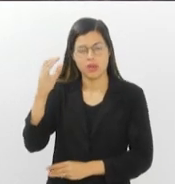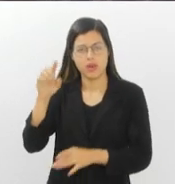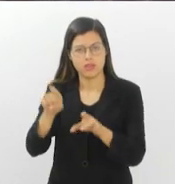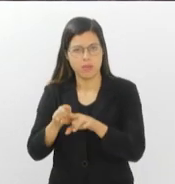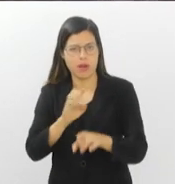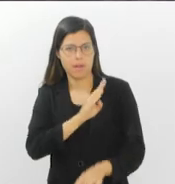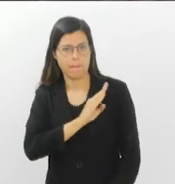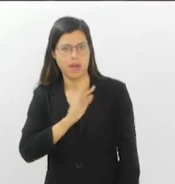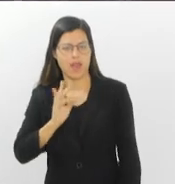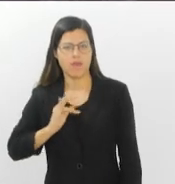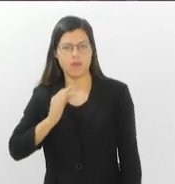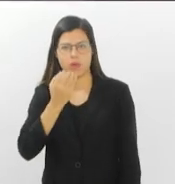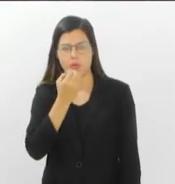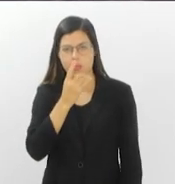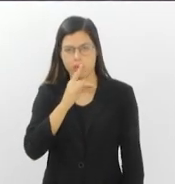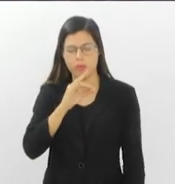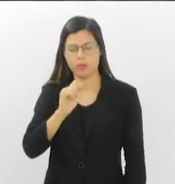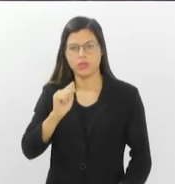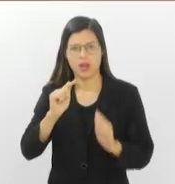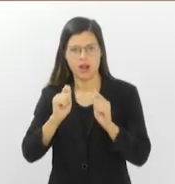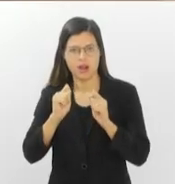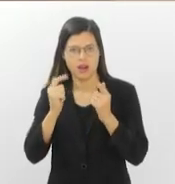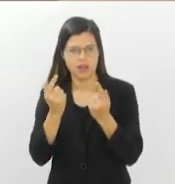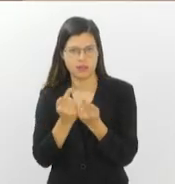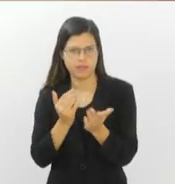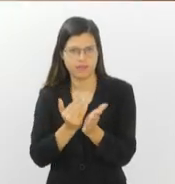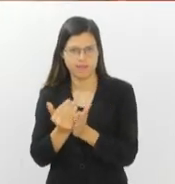Fluminense. O Bom Dia Alerj começa agora.